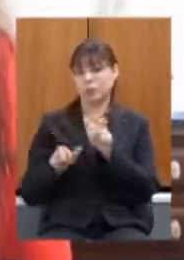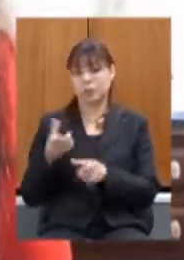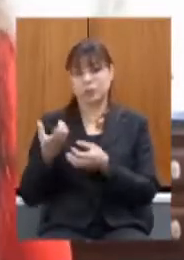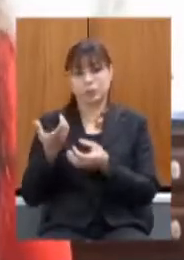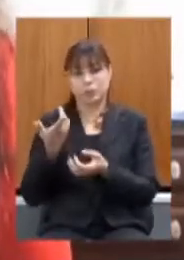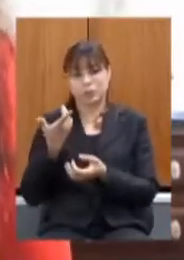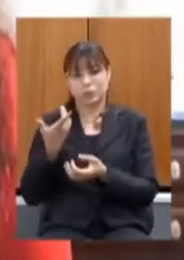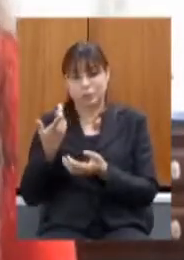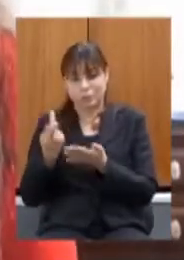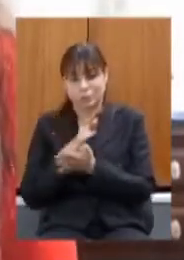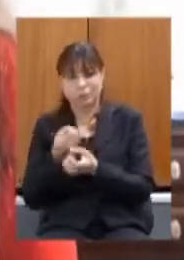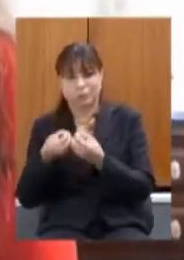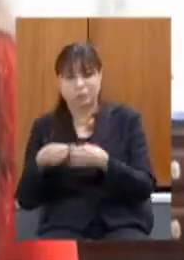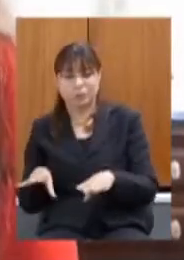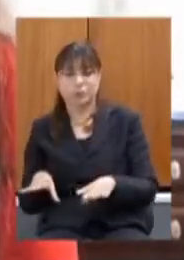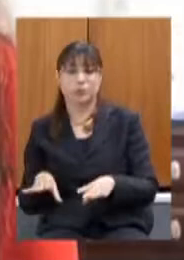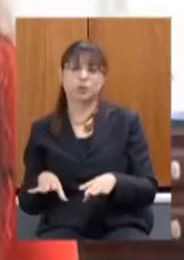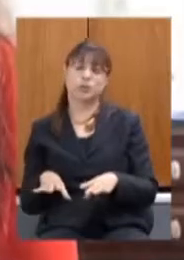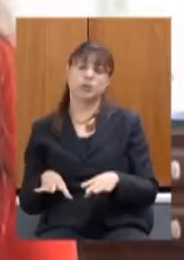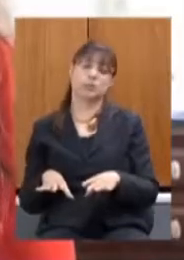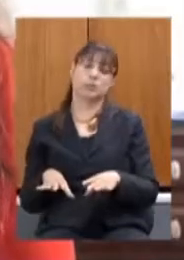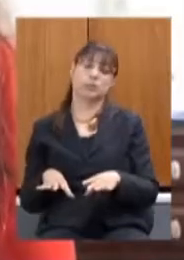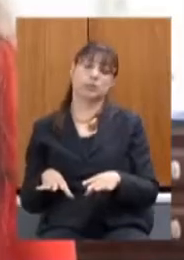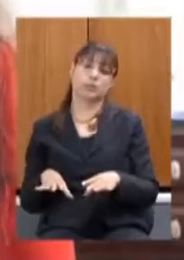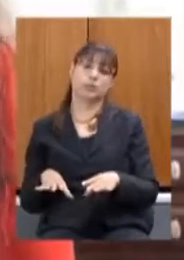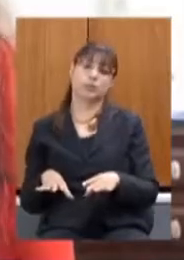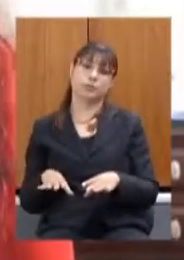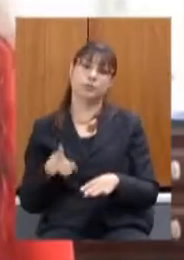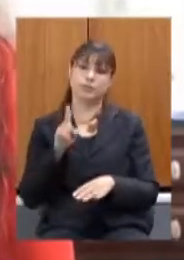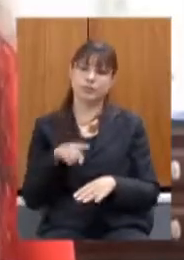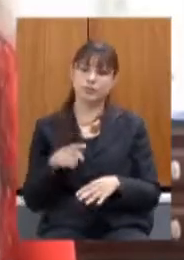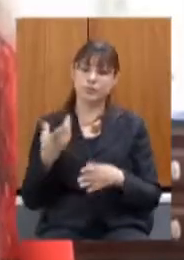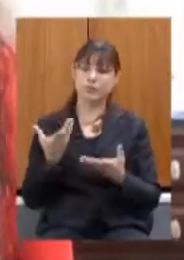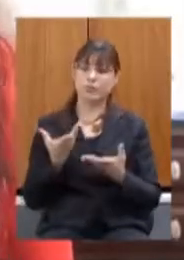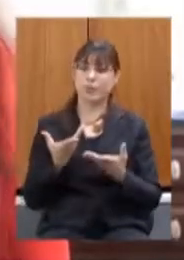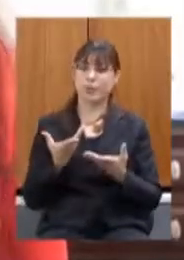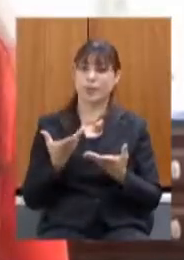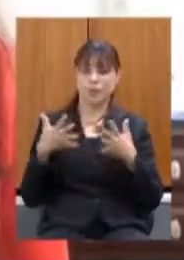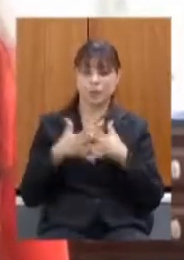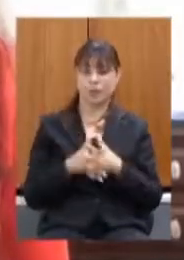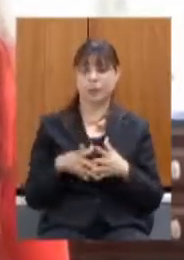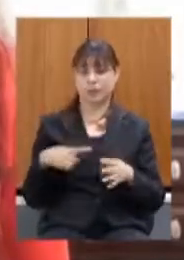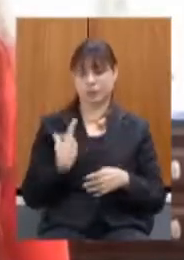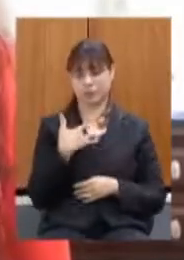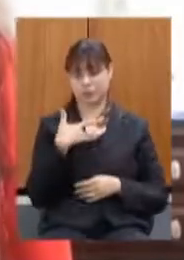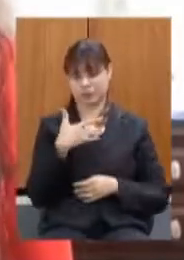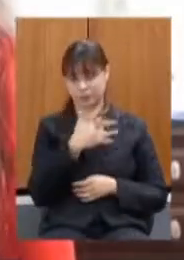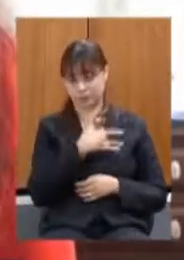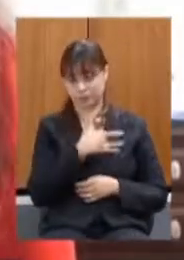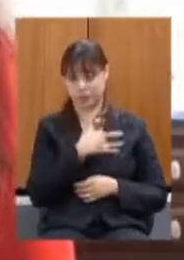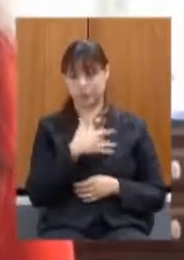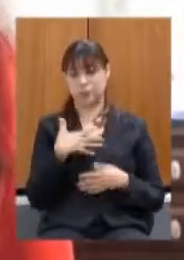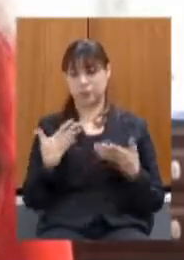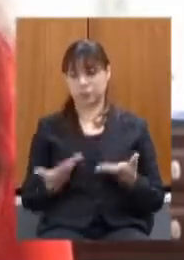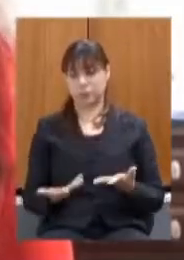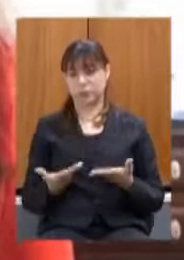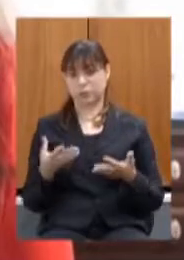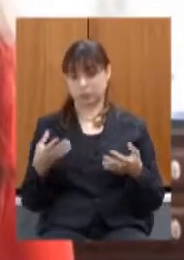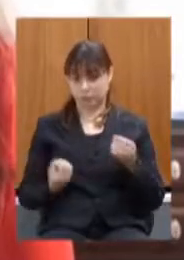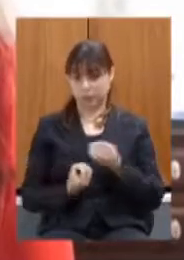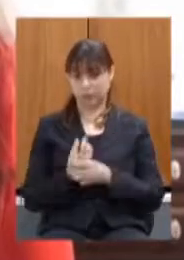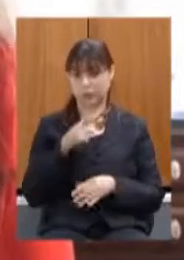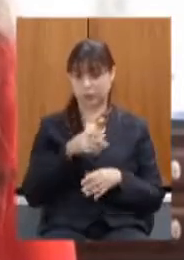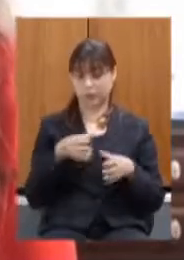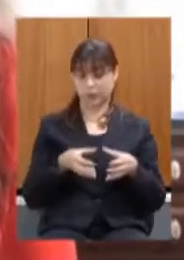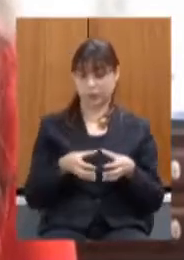forma isso poderia alcançar agora a nossa saúde de forma insignificativa então a formação do comitê pró-Rio